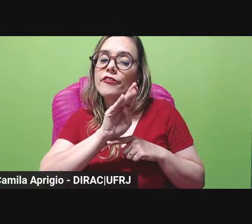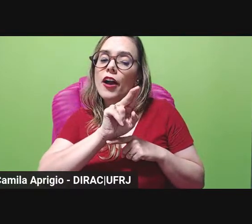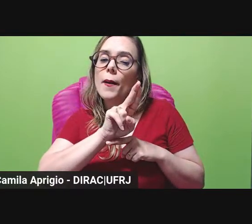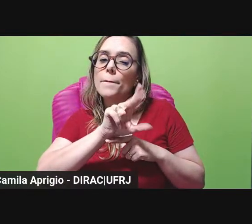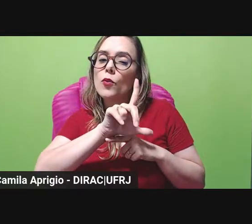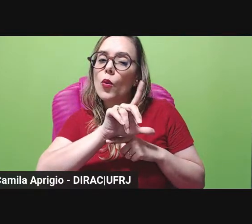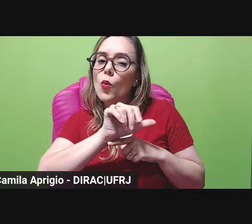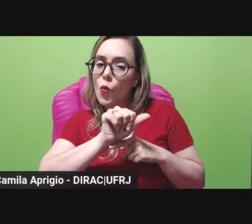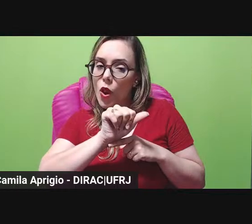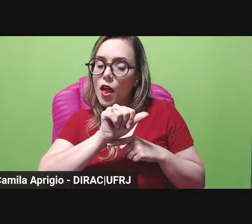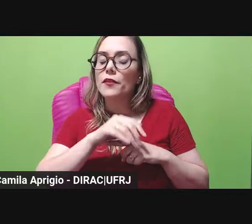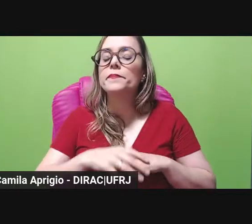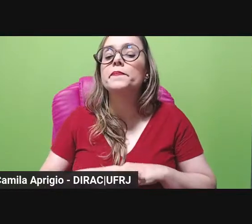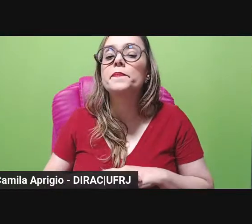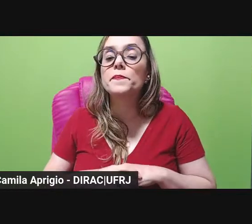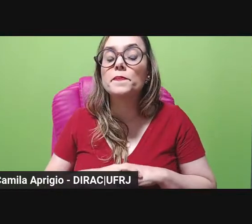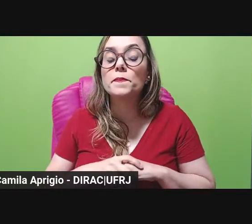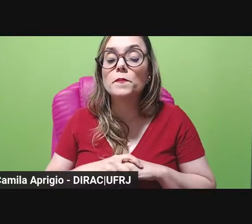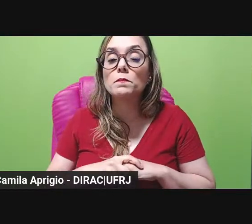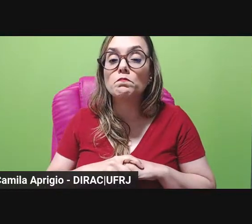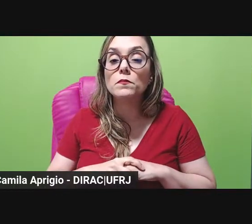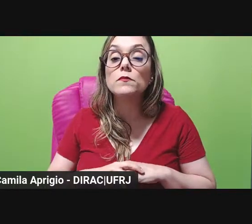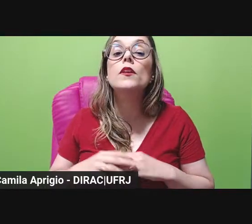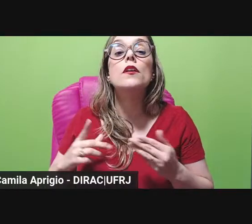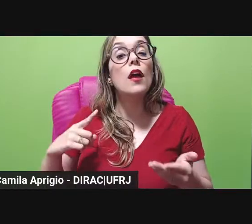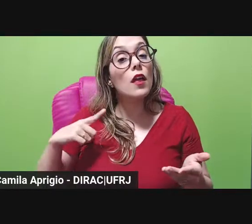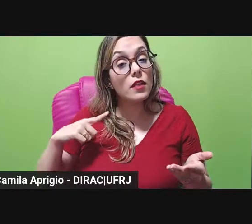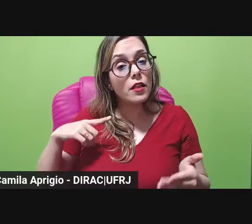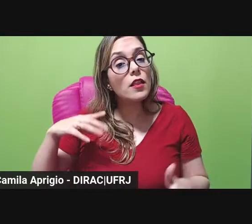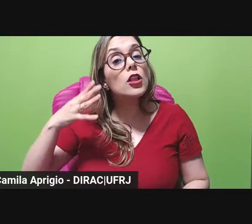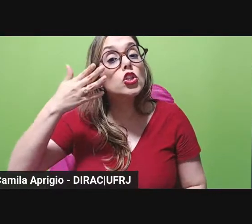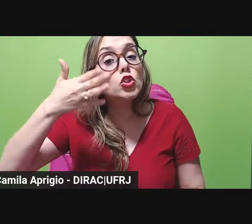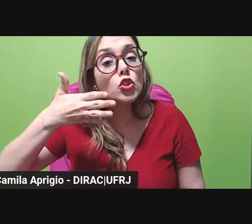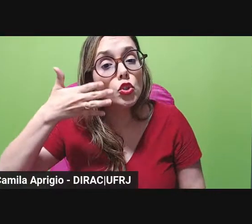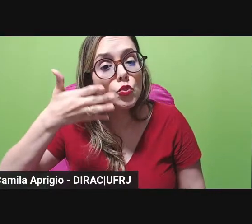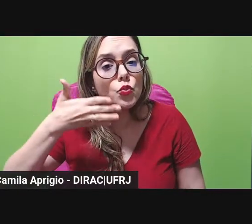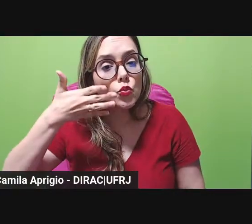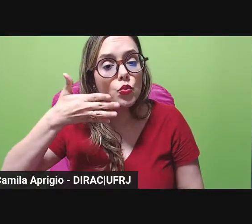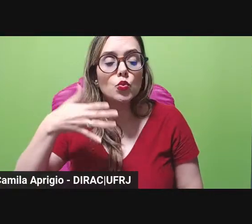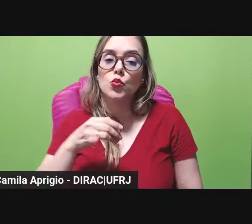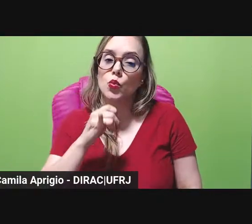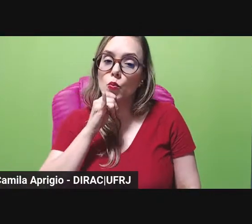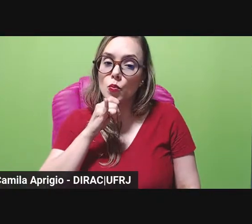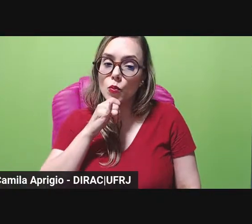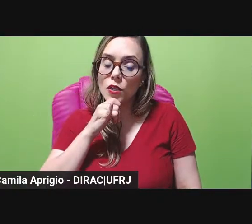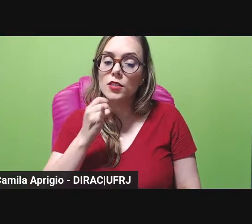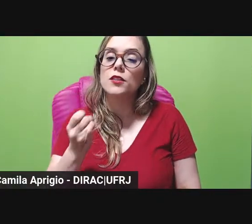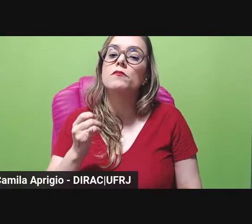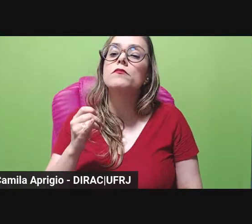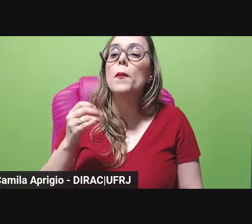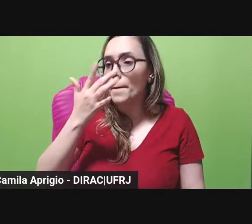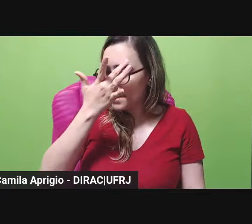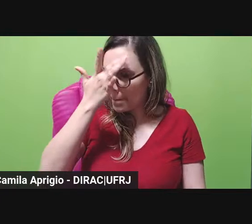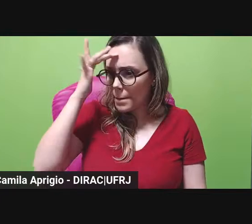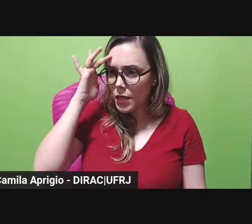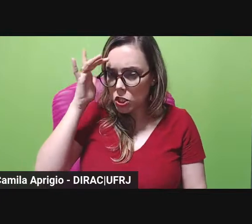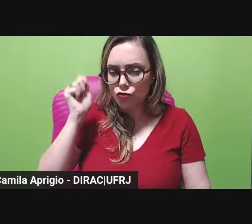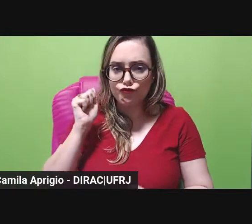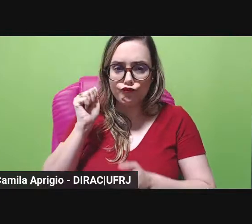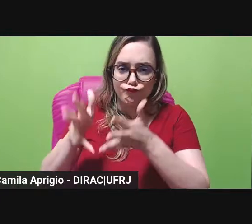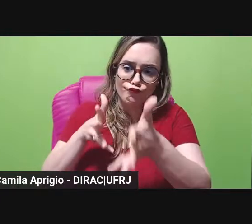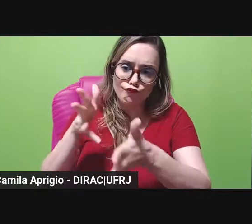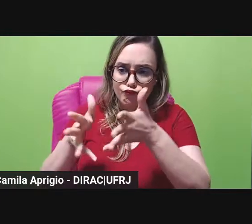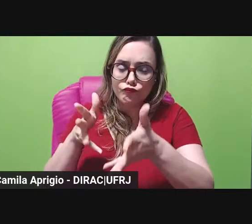numa num discurso né quando o falante quer defender uma ideia ele